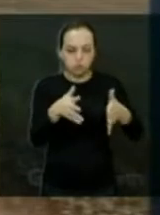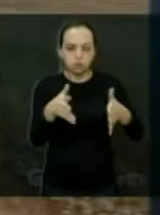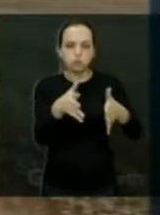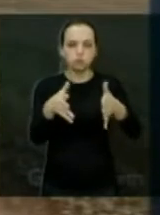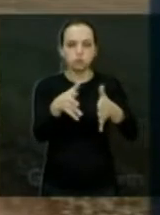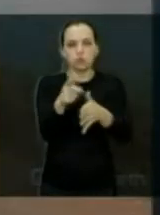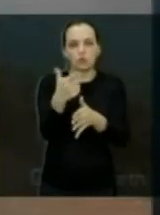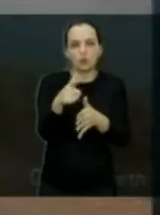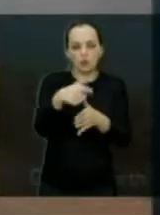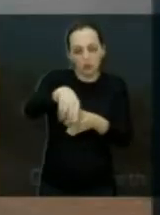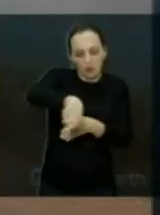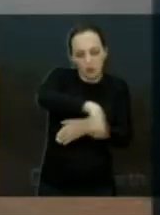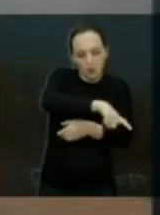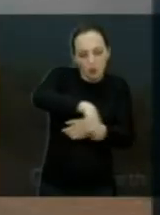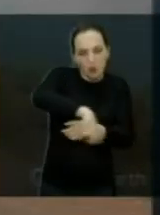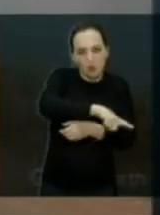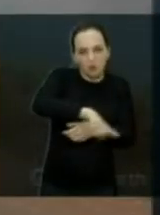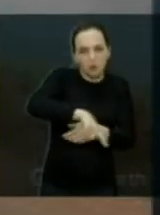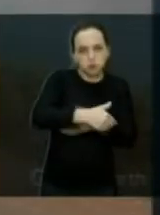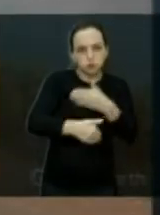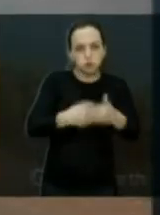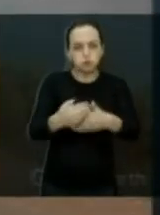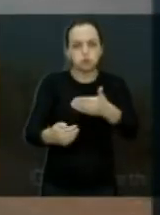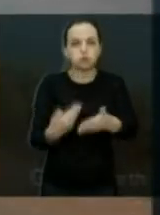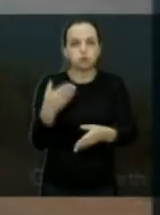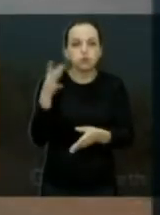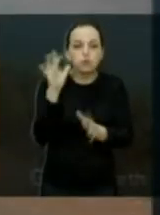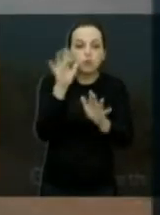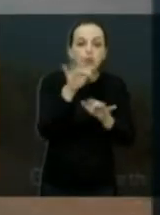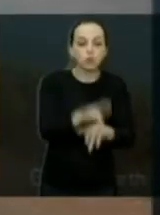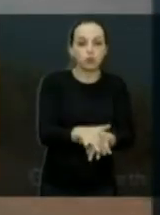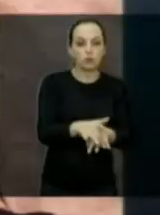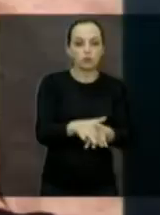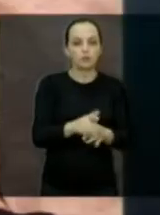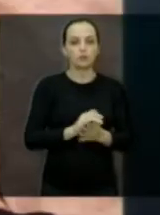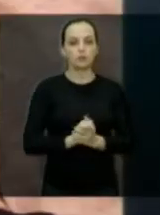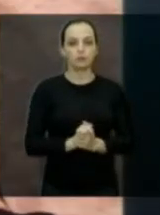galeria, leva embora. E vai tudo para a represa, pode passar.